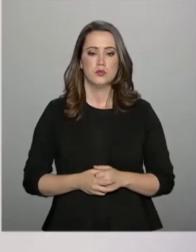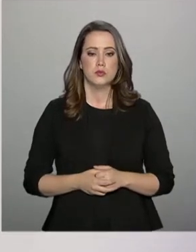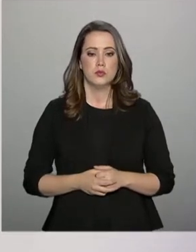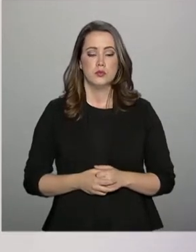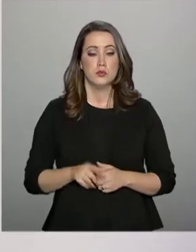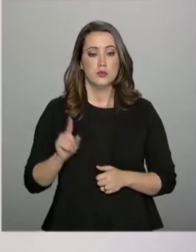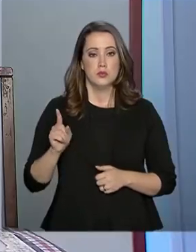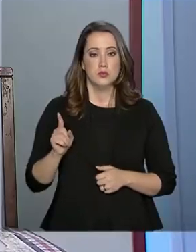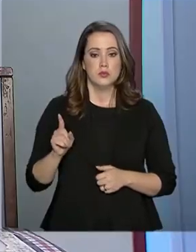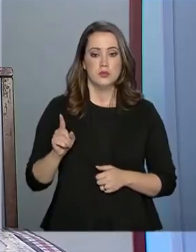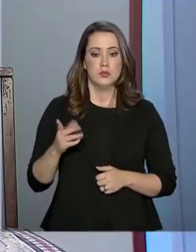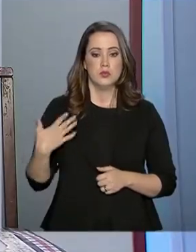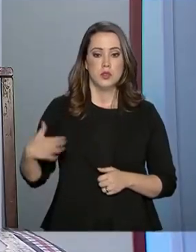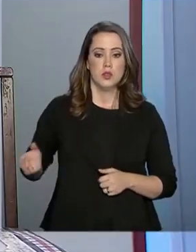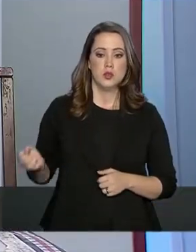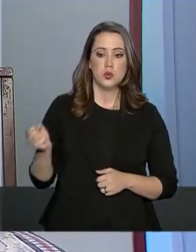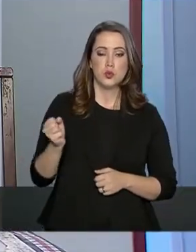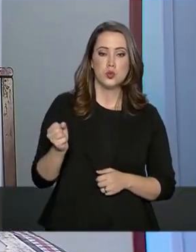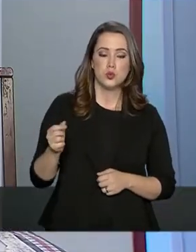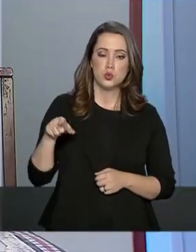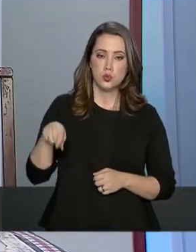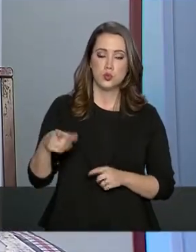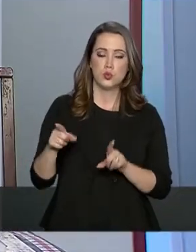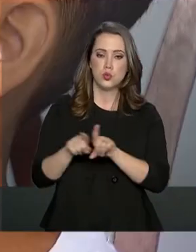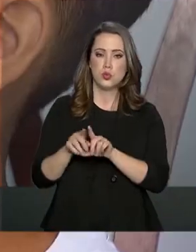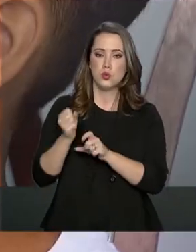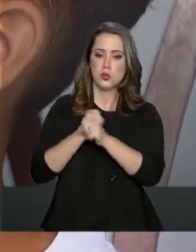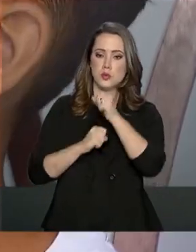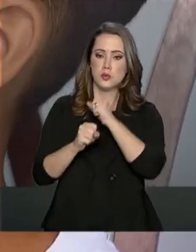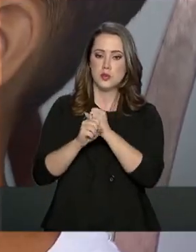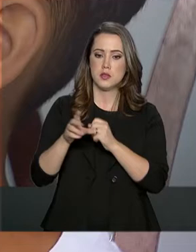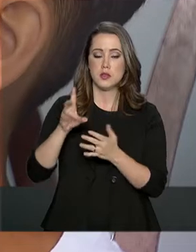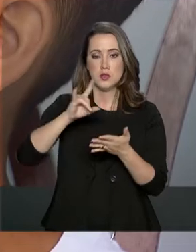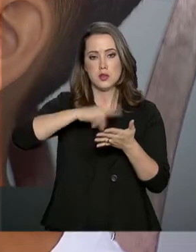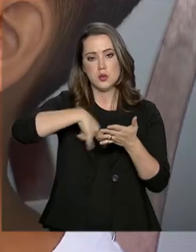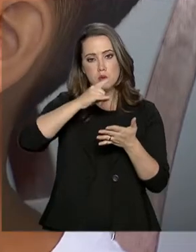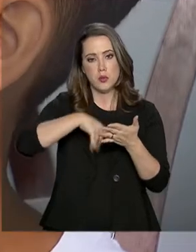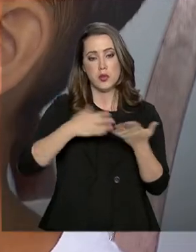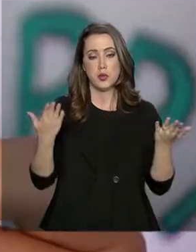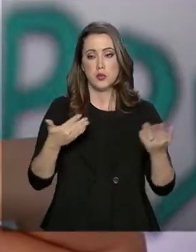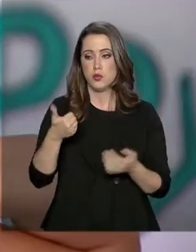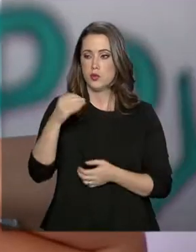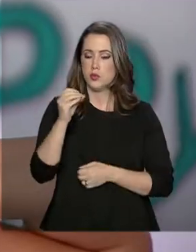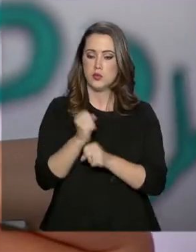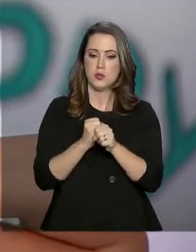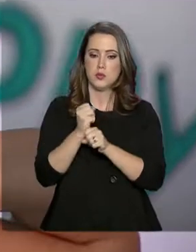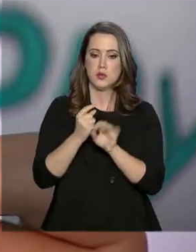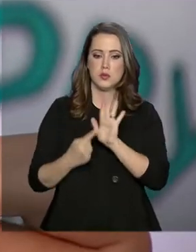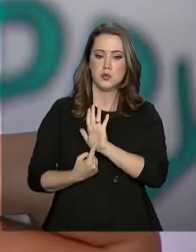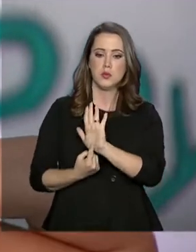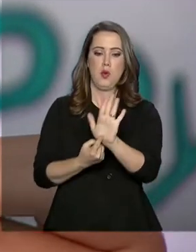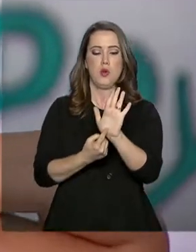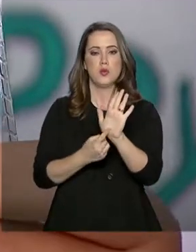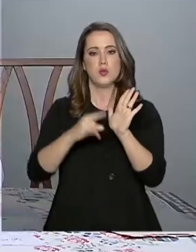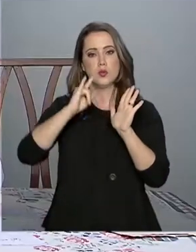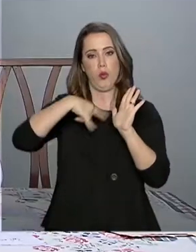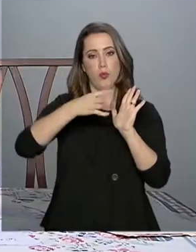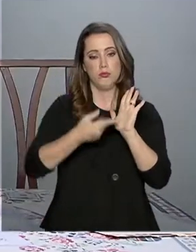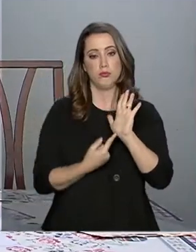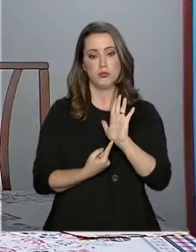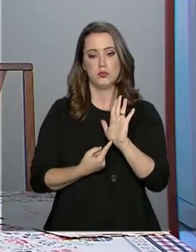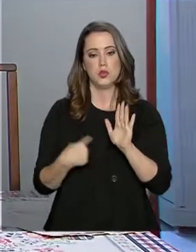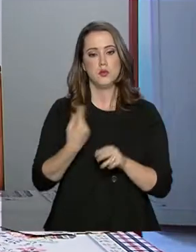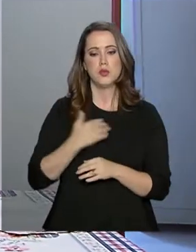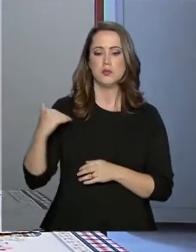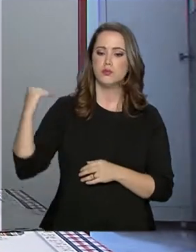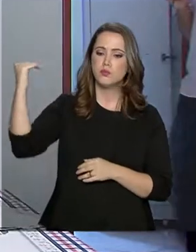A Maria do Carmo levou o Miguel para tirar o RG no ano passado. Hoje, o menino de 10 anos mostra com orgulho a identidade. Para a